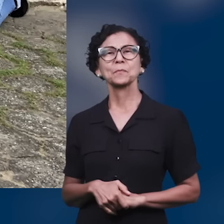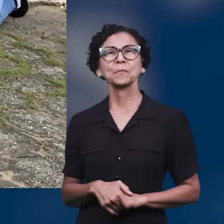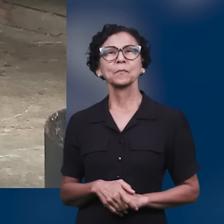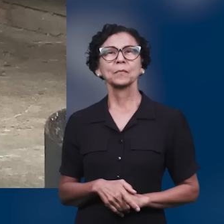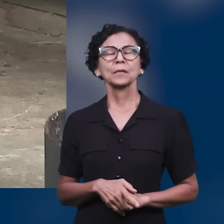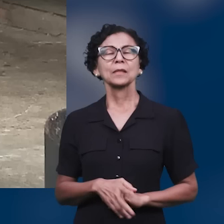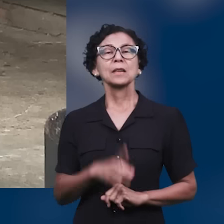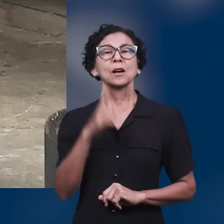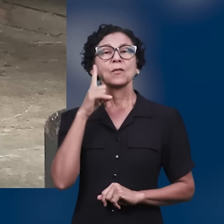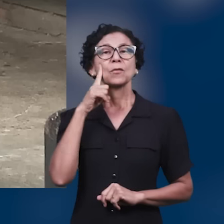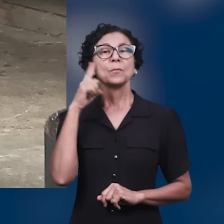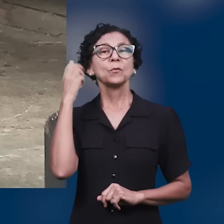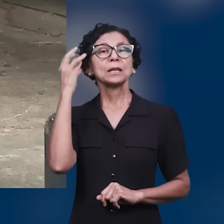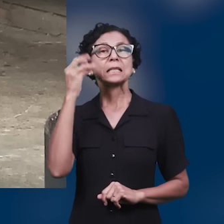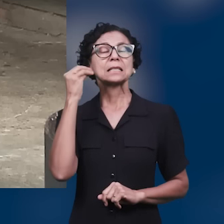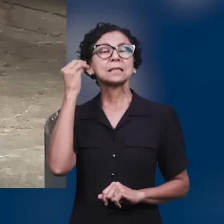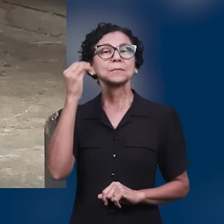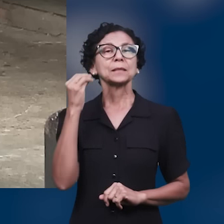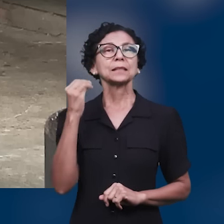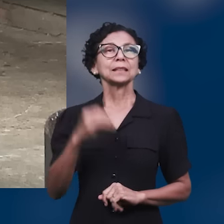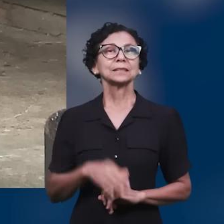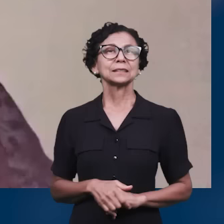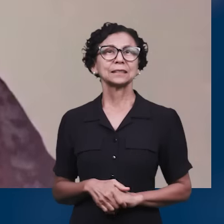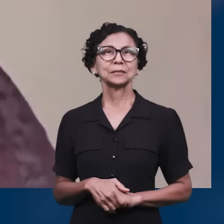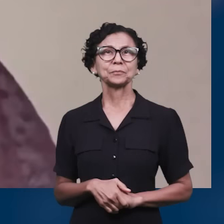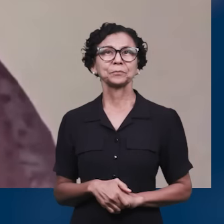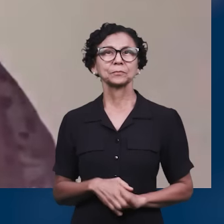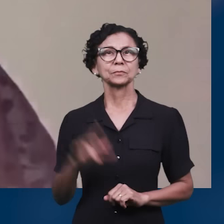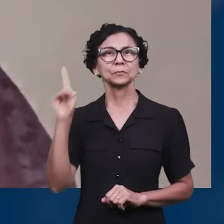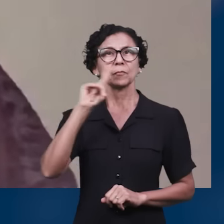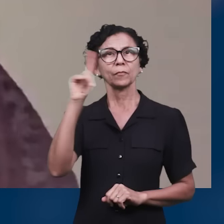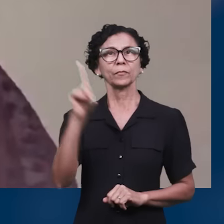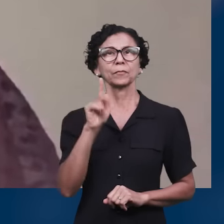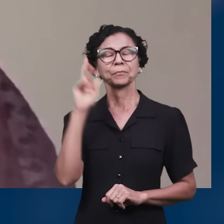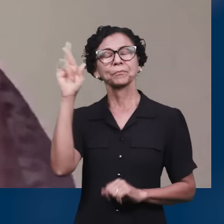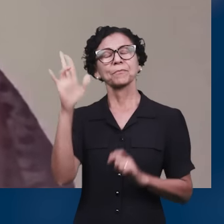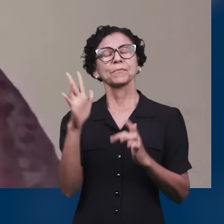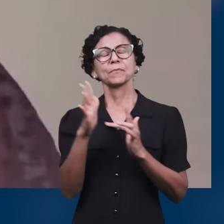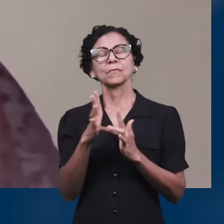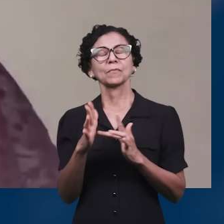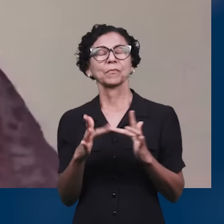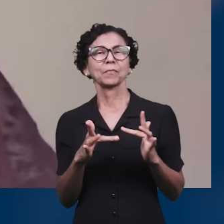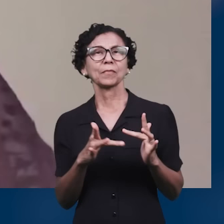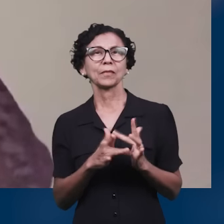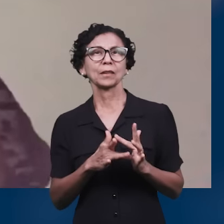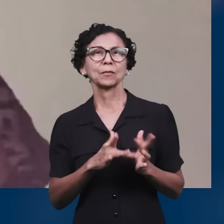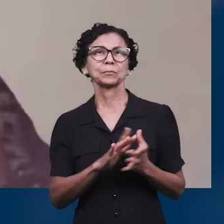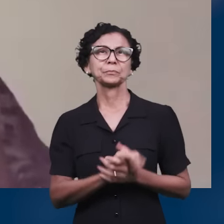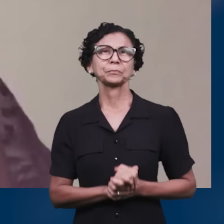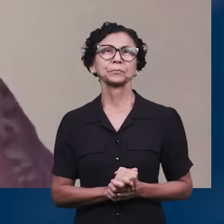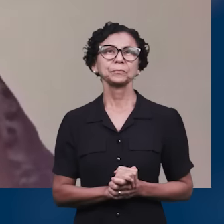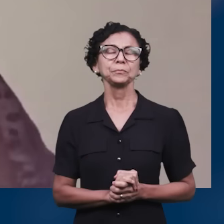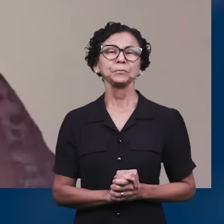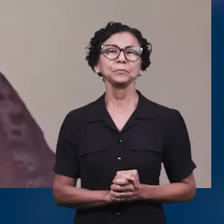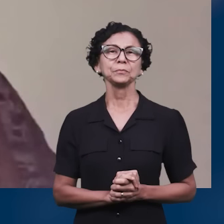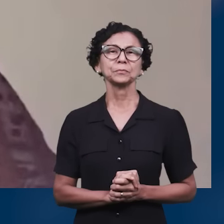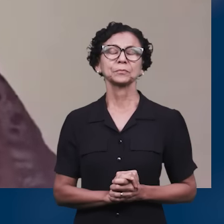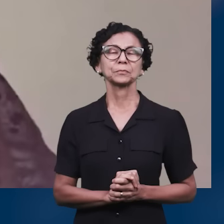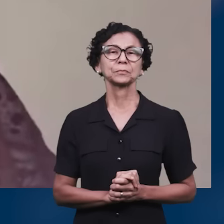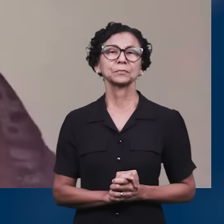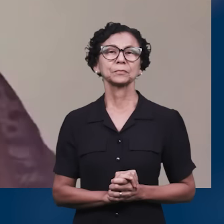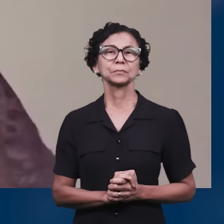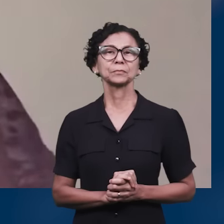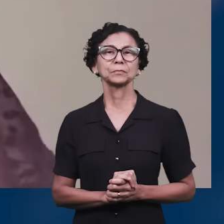contando uma experiência que aconteceu neste trabalho. A paz do Senhor Jesus. Eu estou aqui para relatar uma dessas